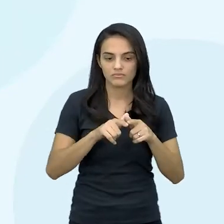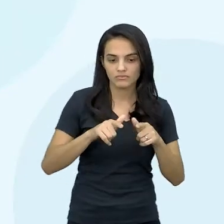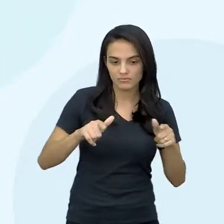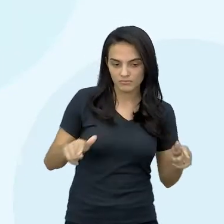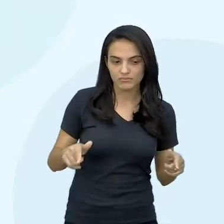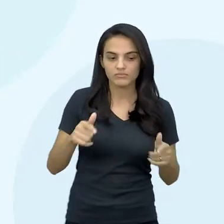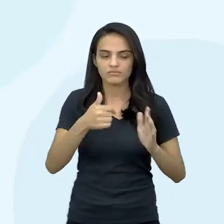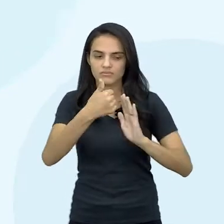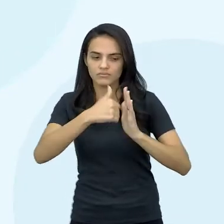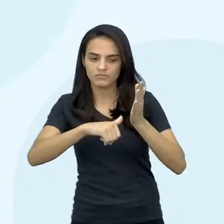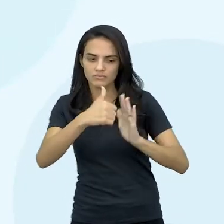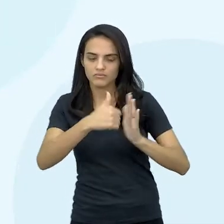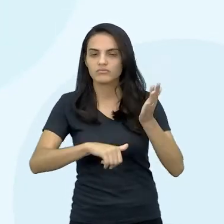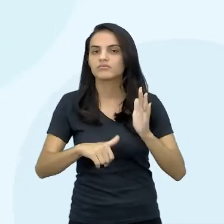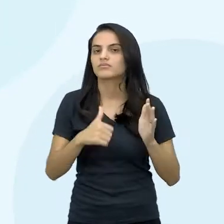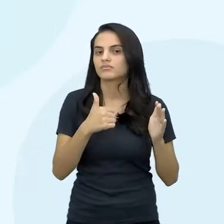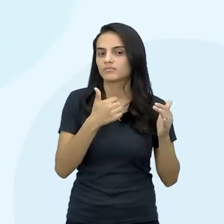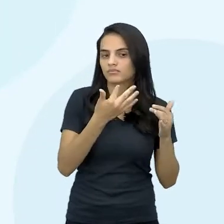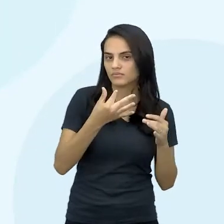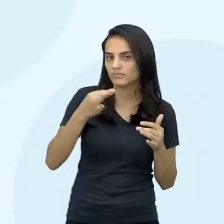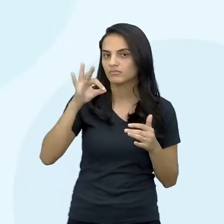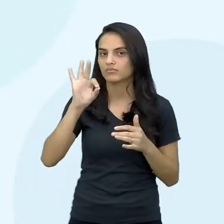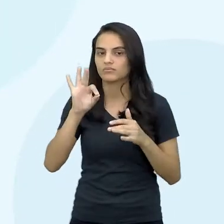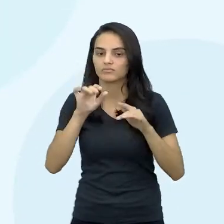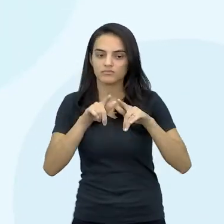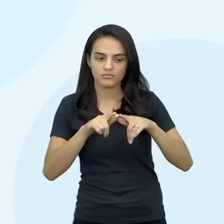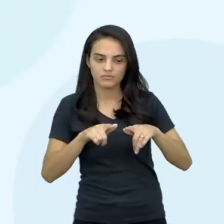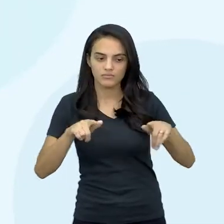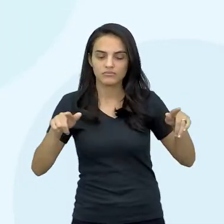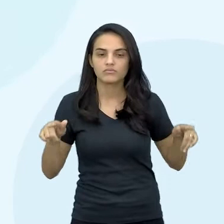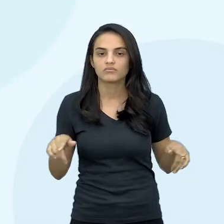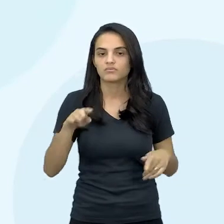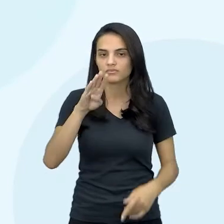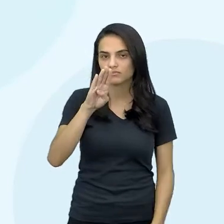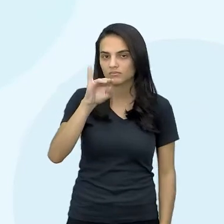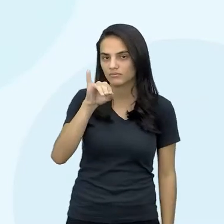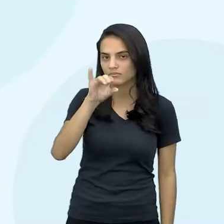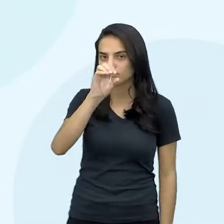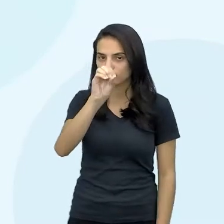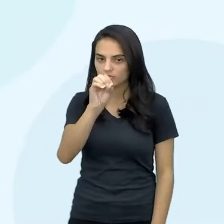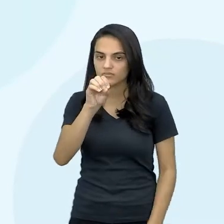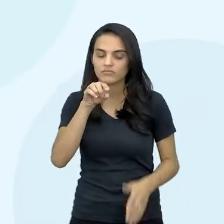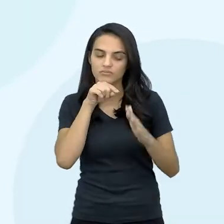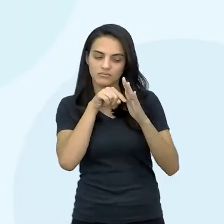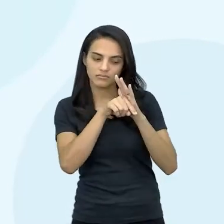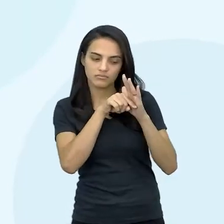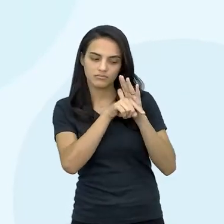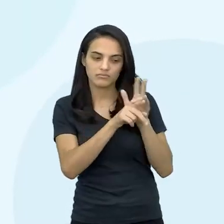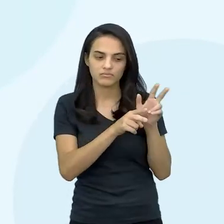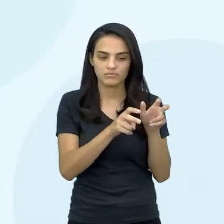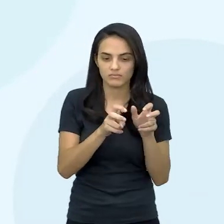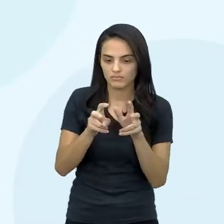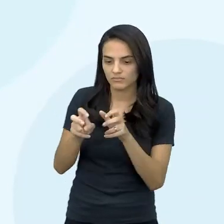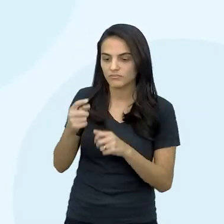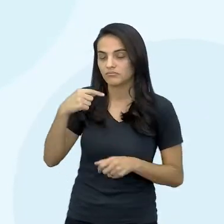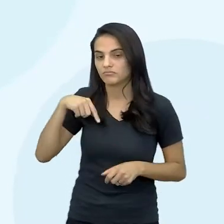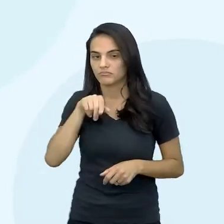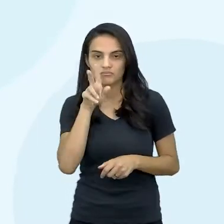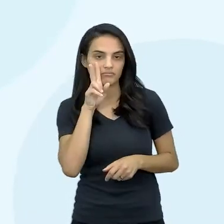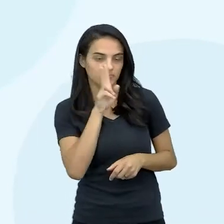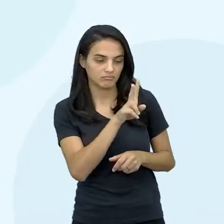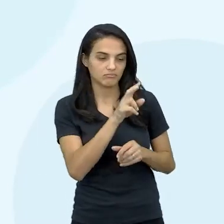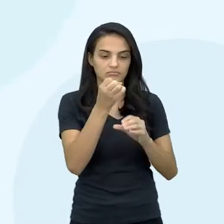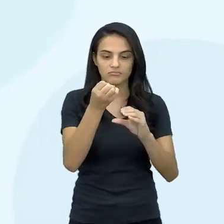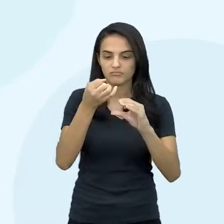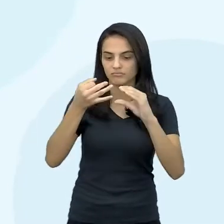avaliação qualitativa do solo, por meio aí, ó, da bioanálise. A gente levava em consideração as